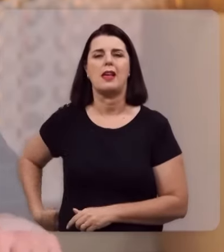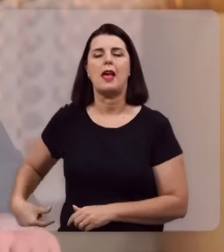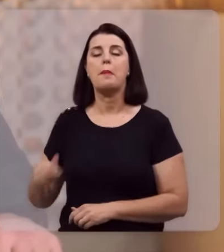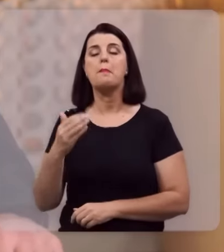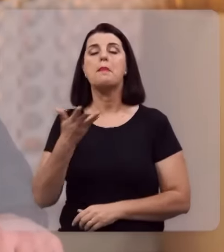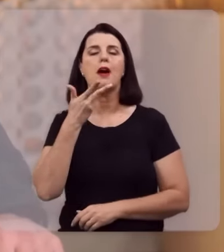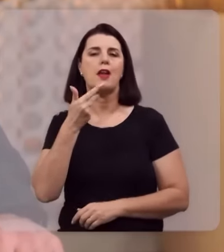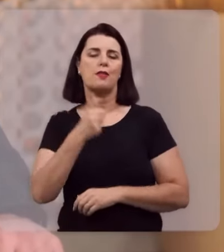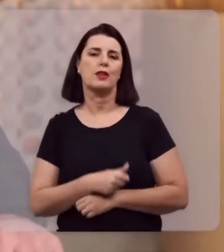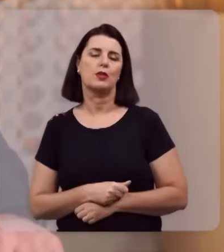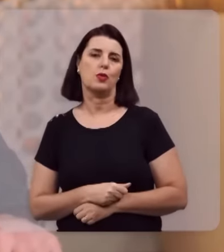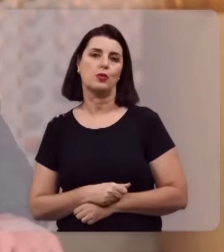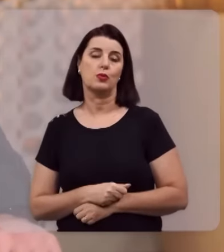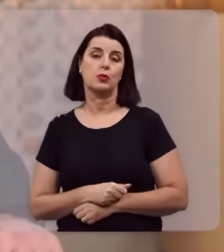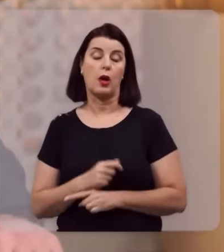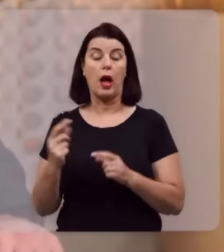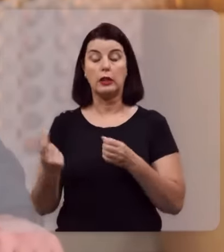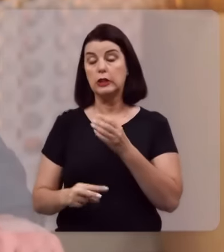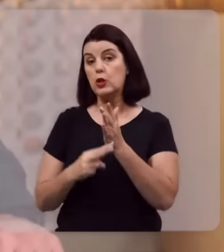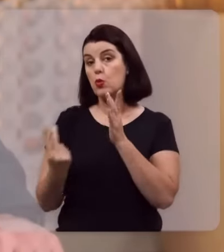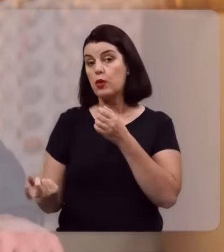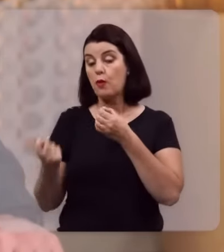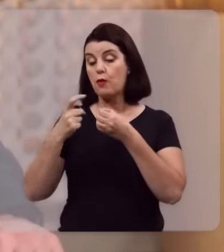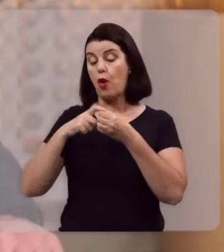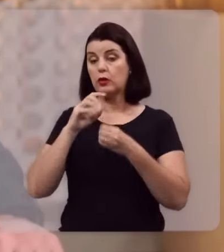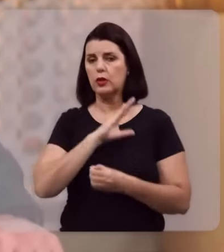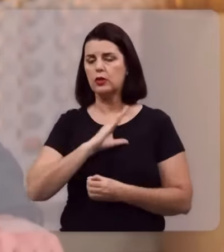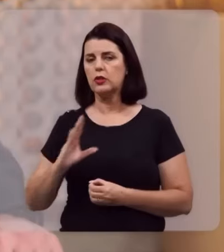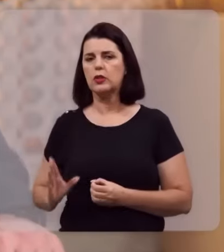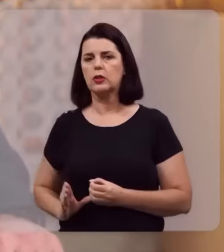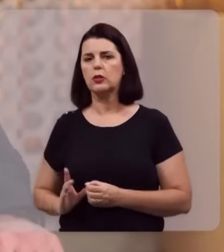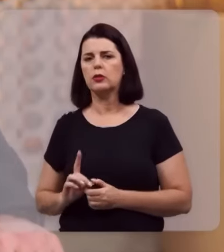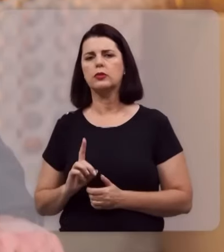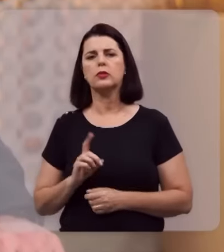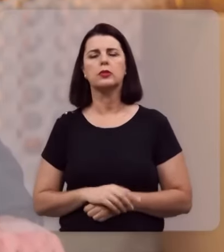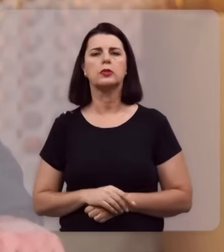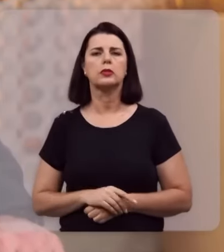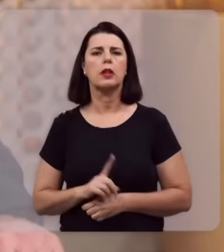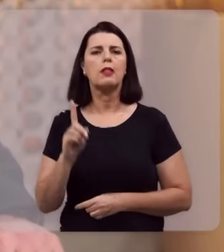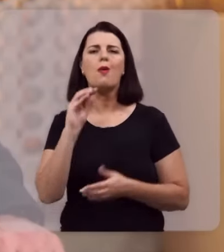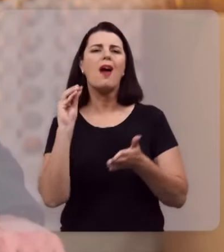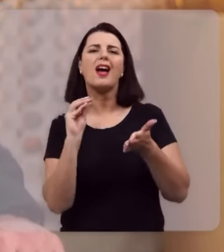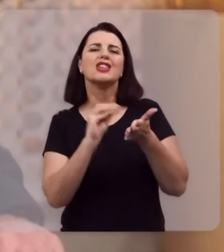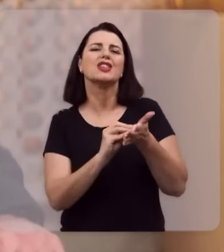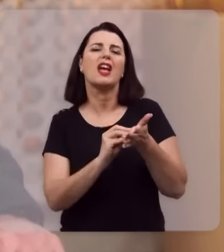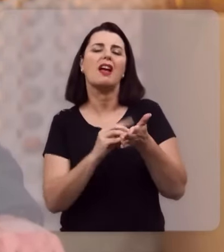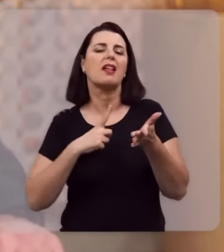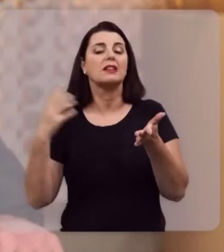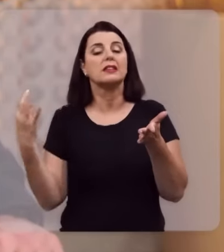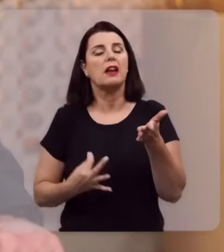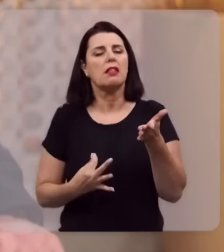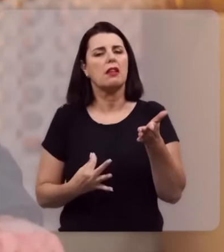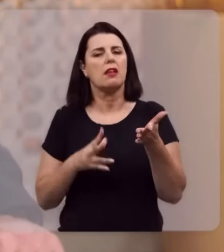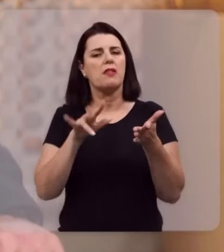veja, a segunda vinda de Cristo, ela não é uma agenda. Ela é uma